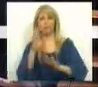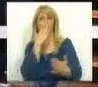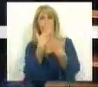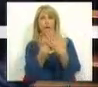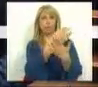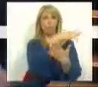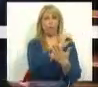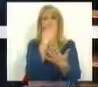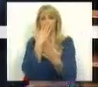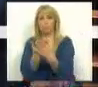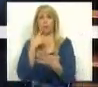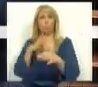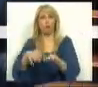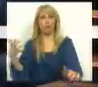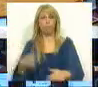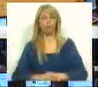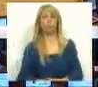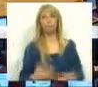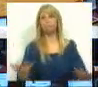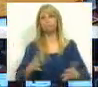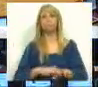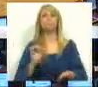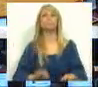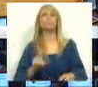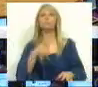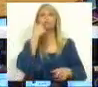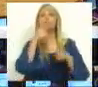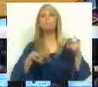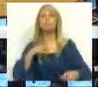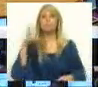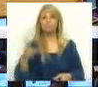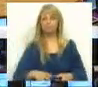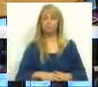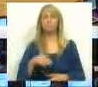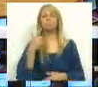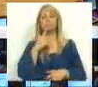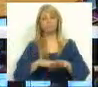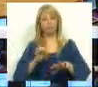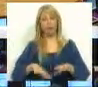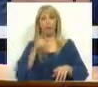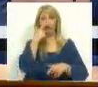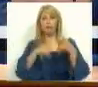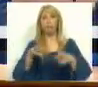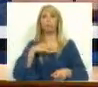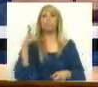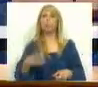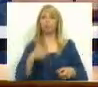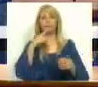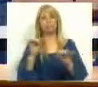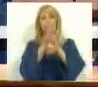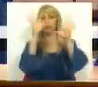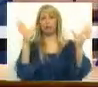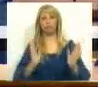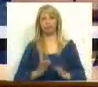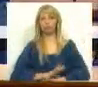Parlamento. E sobre isto os portugueses estão esclarecidos.